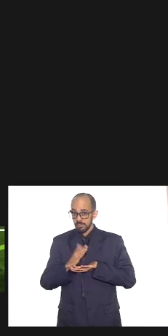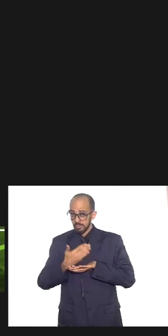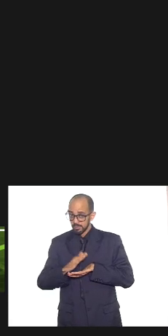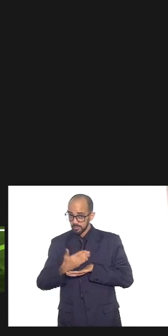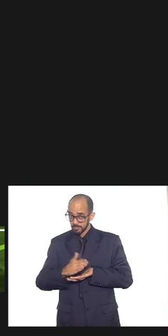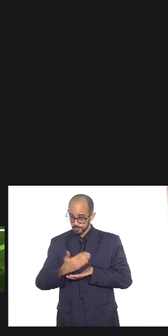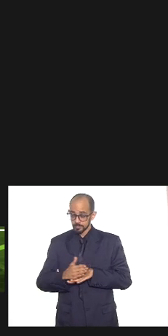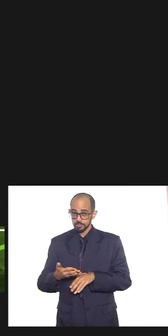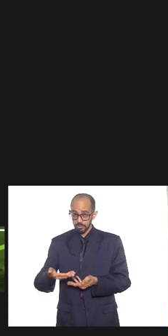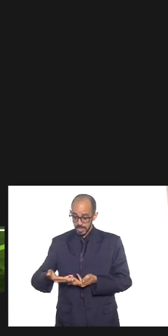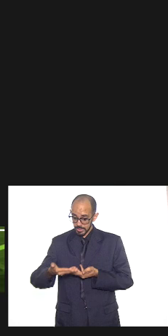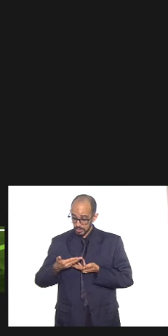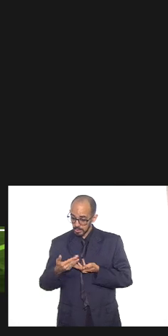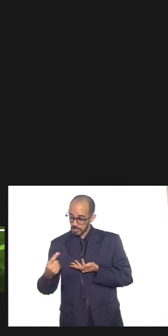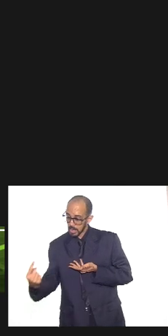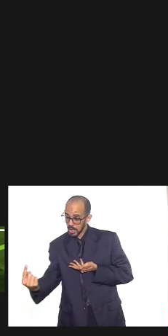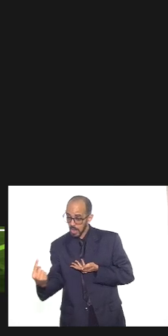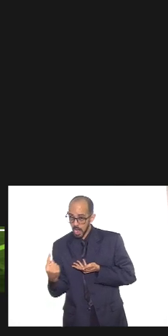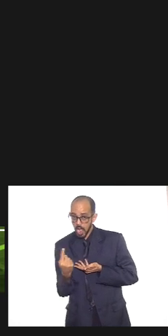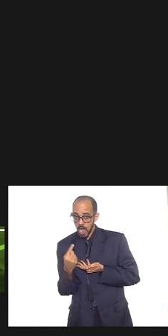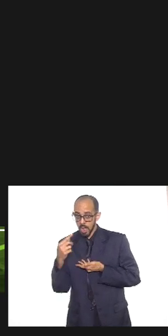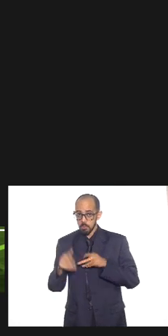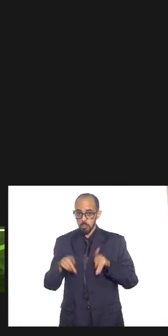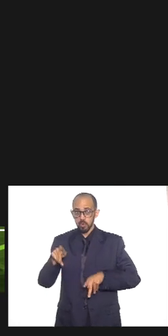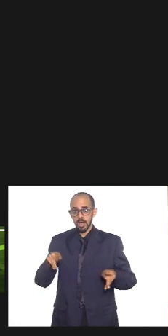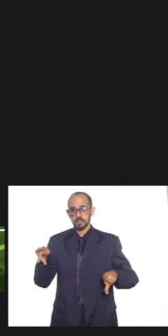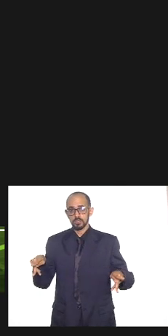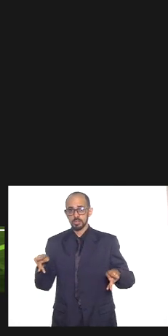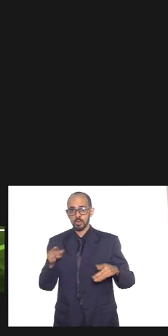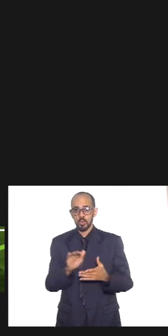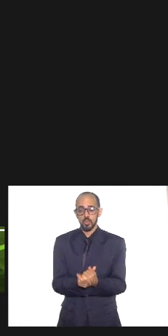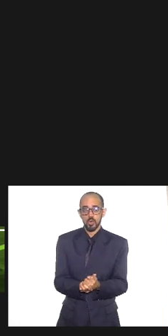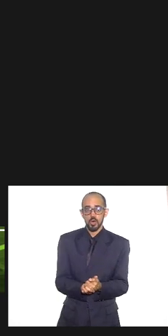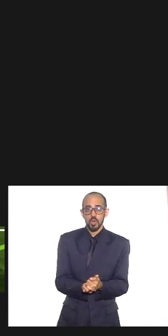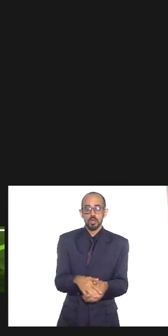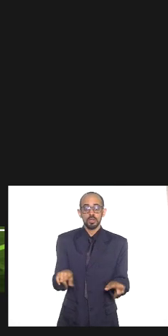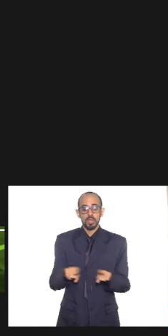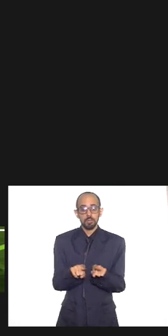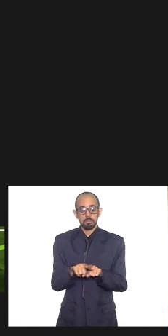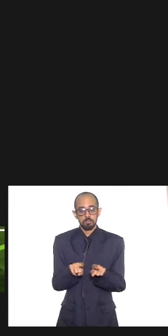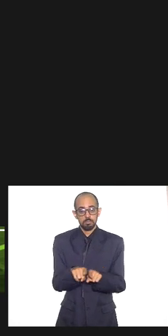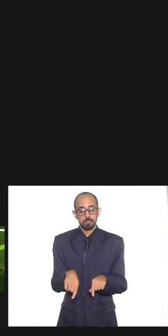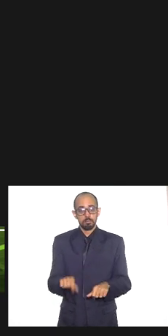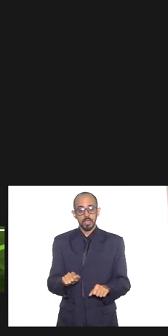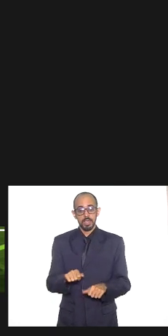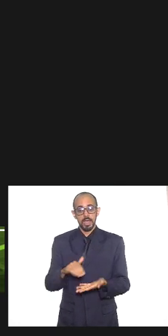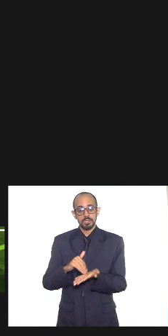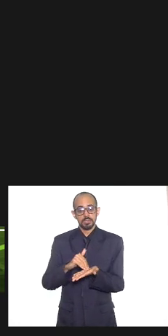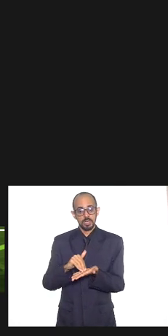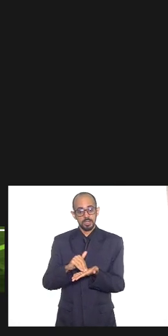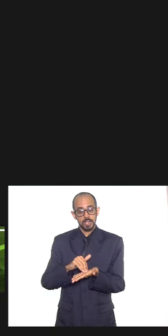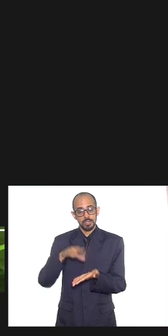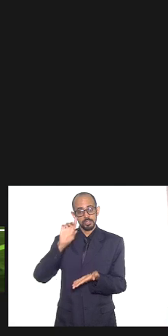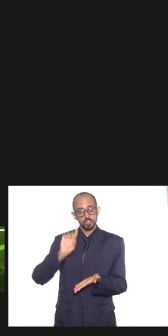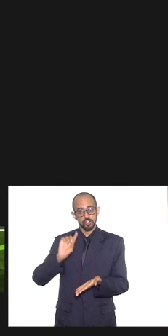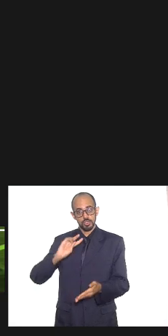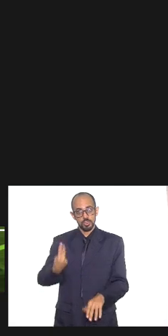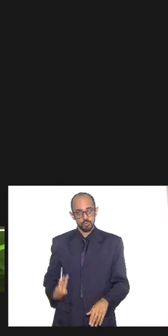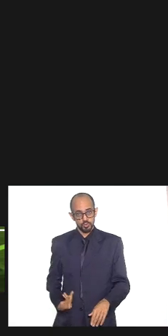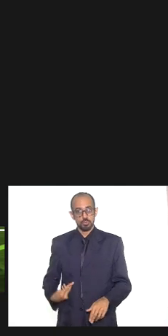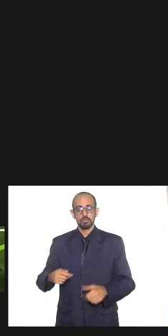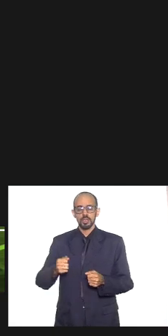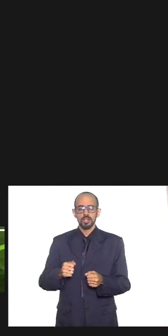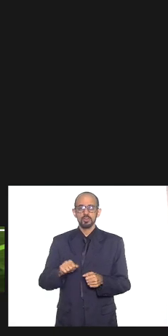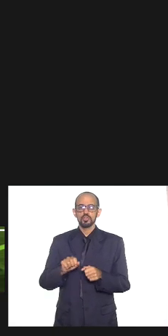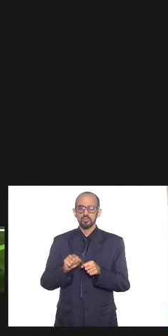para o atendimento ao público nós contamos com uma ajuda valiosa da Secretaria de Estado de Desenvolvimento Social e Direitos Humanos que nos promoveu